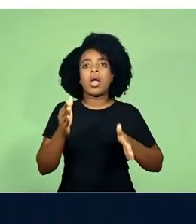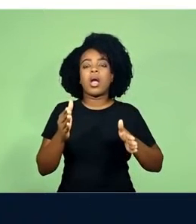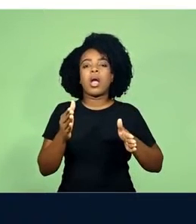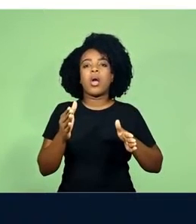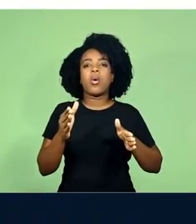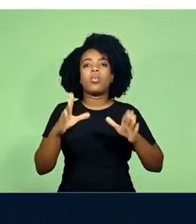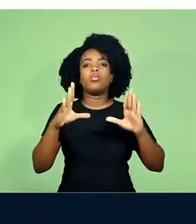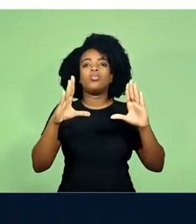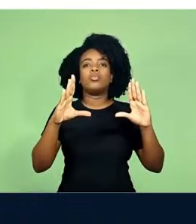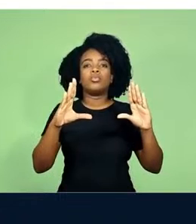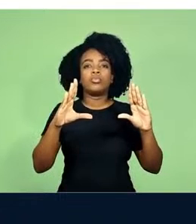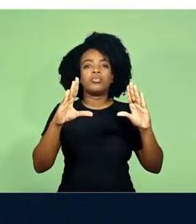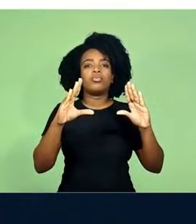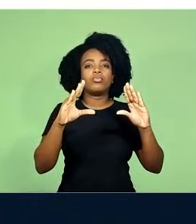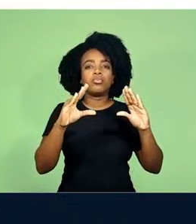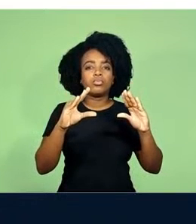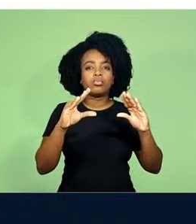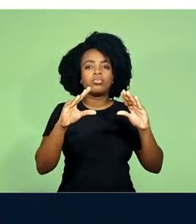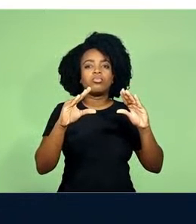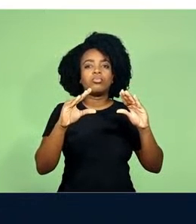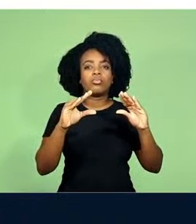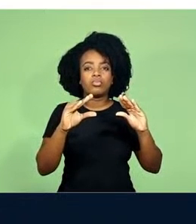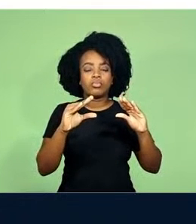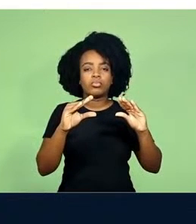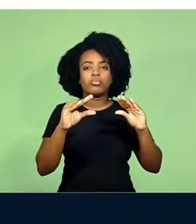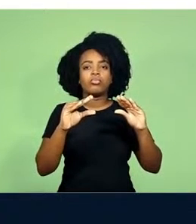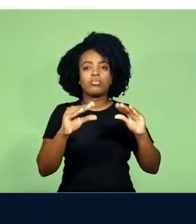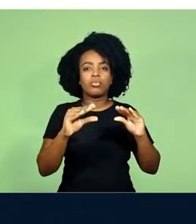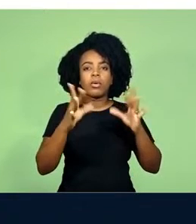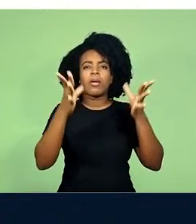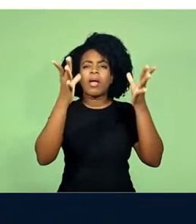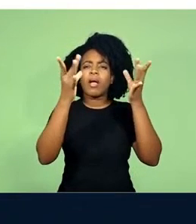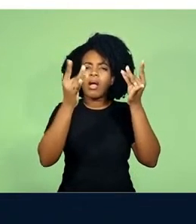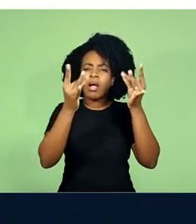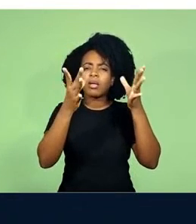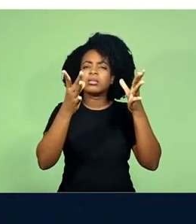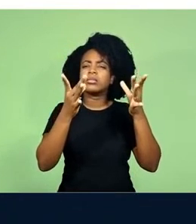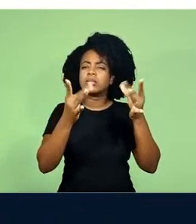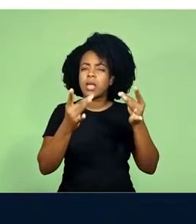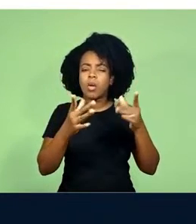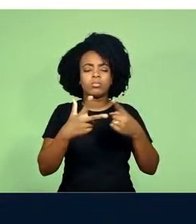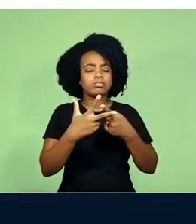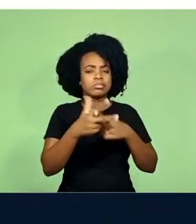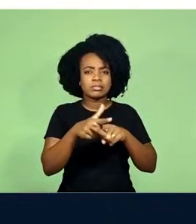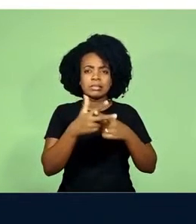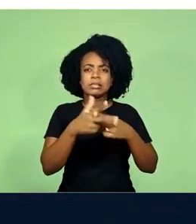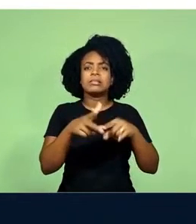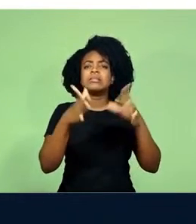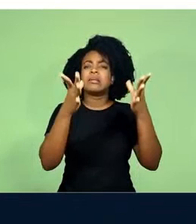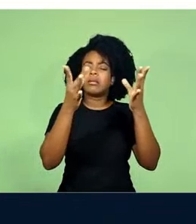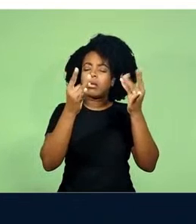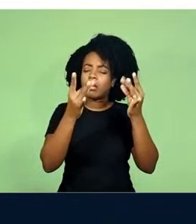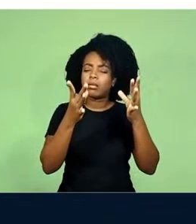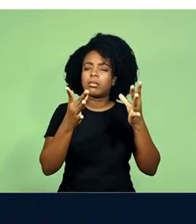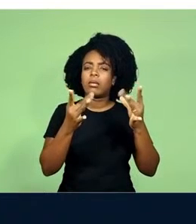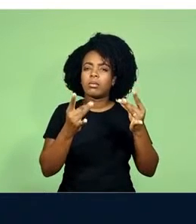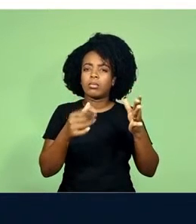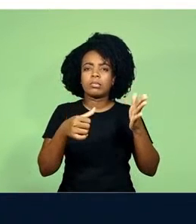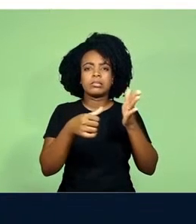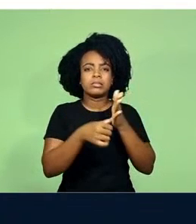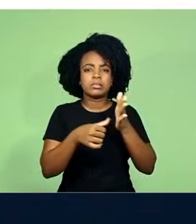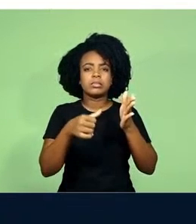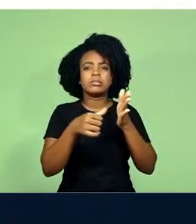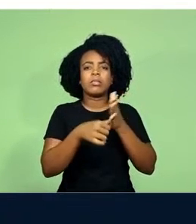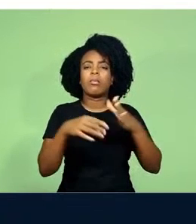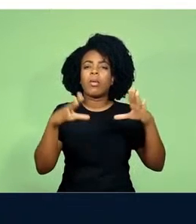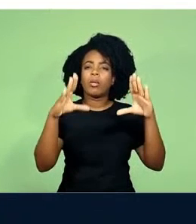procedimento lento, difícil, onde vai desativando peça por peça, enquanto Raul, em